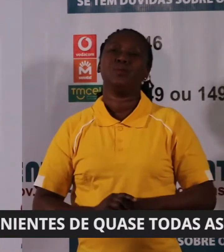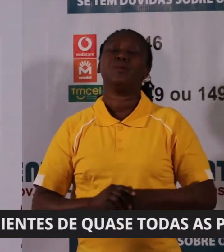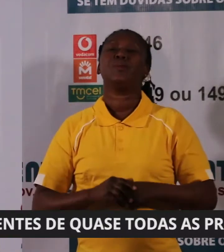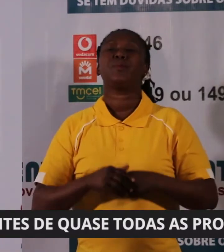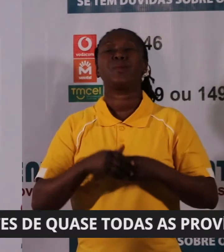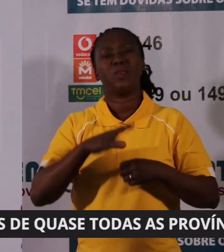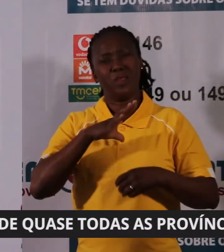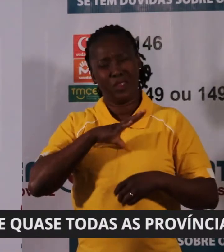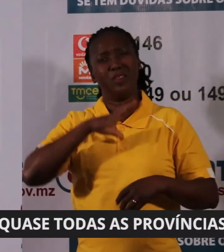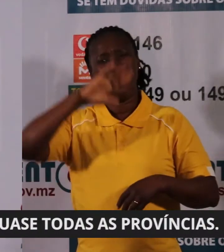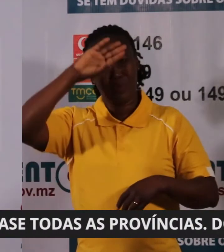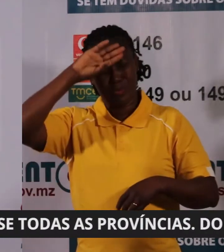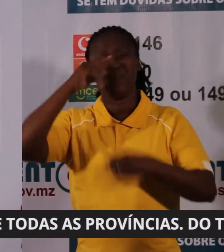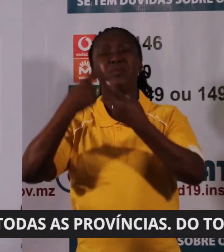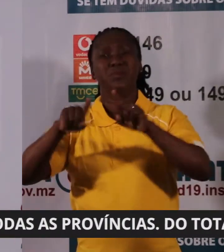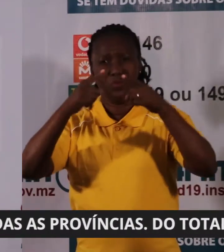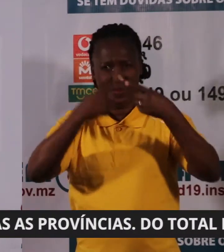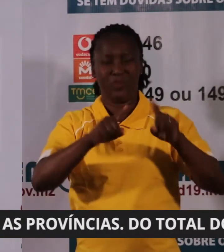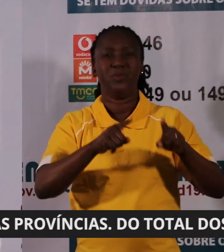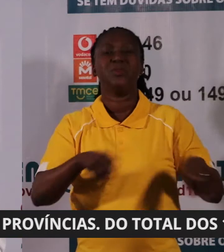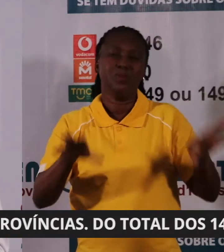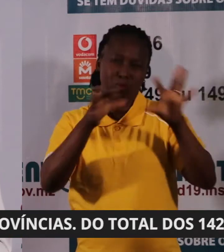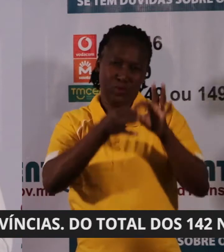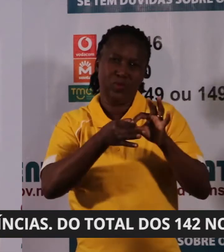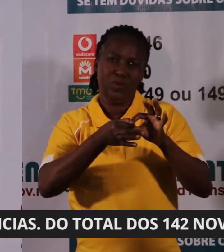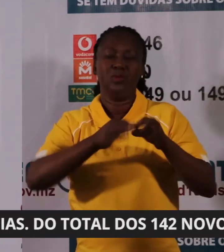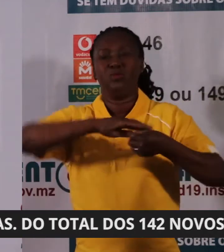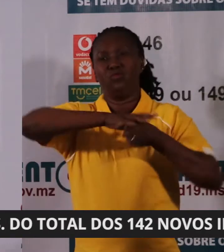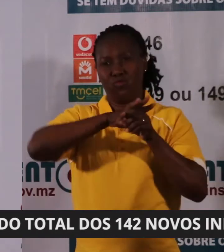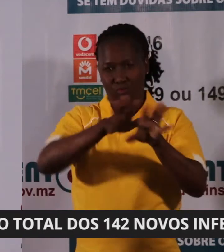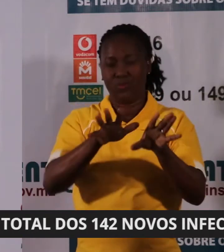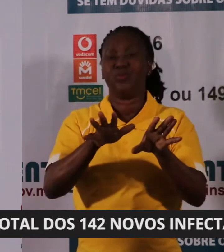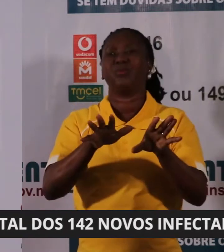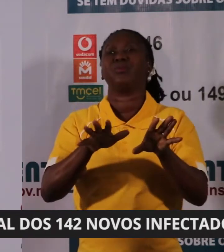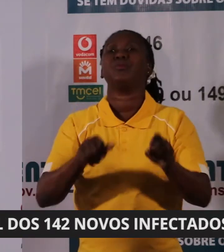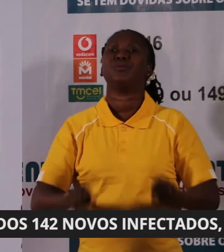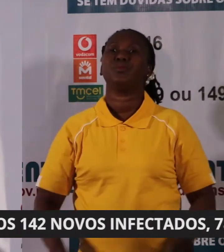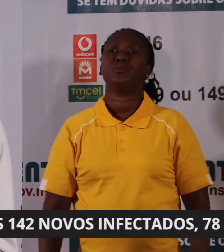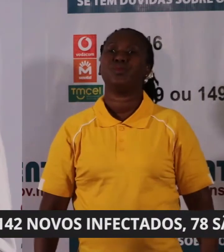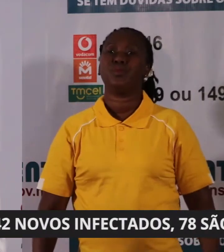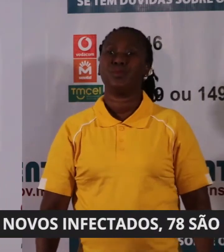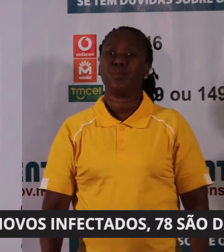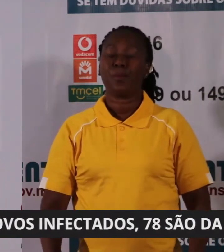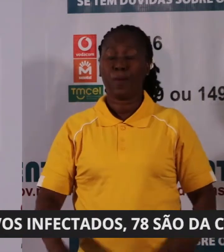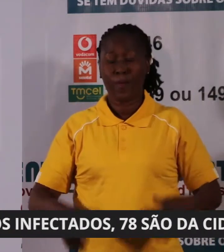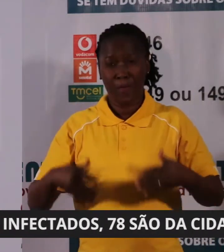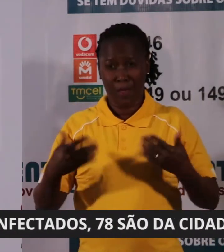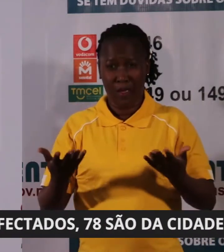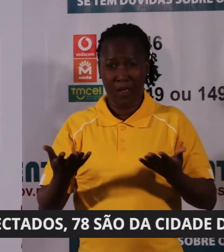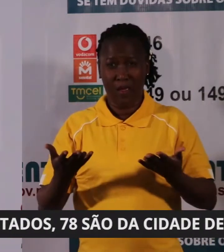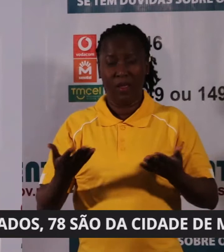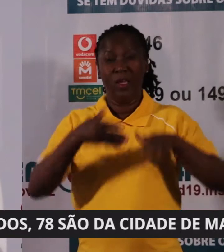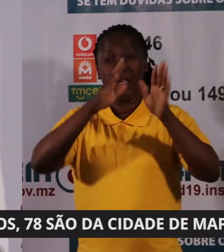Padecem de patologias diversas associadas à Covid-19. Em relação a